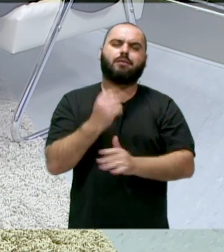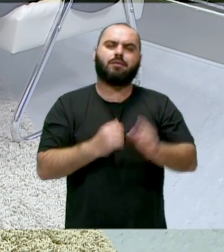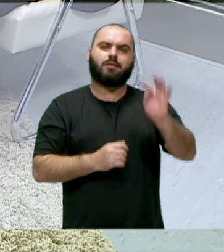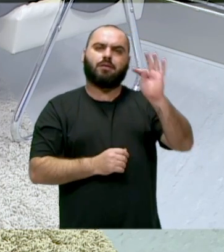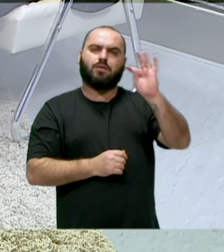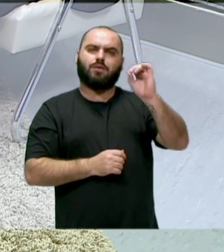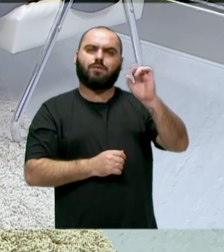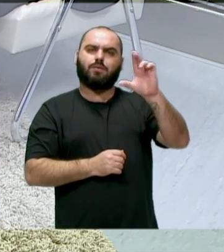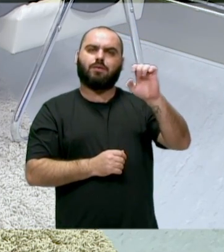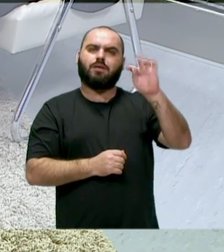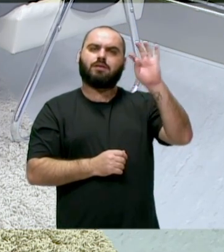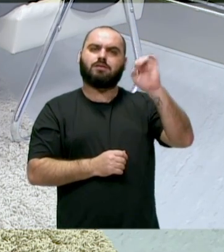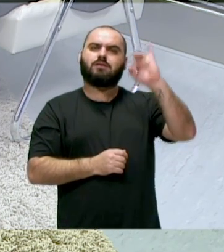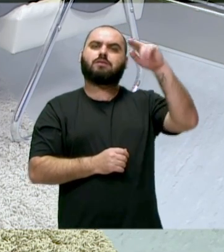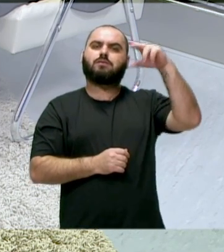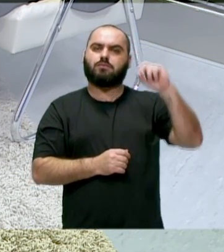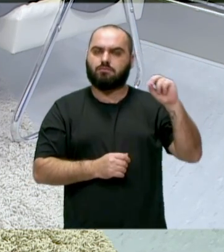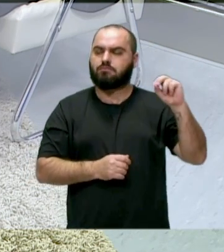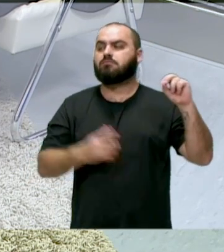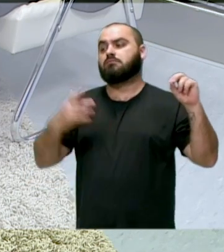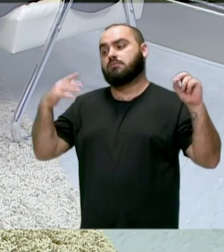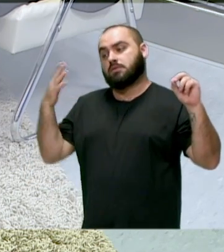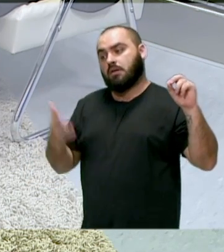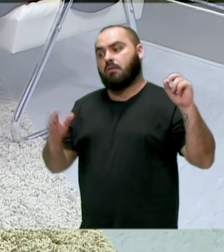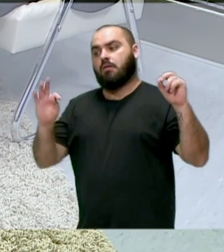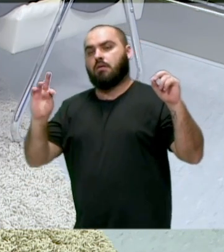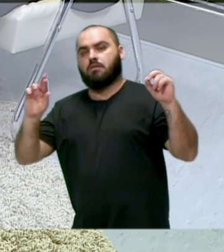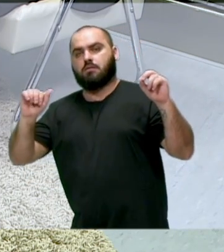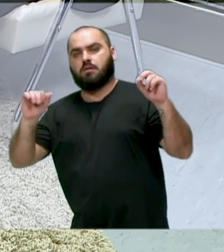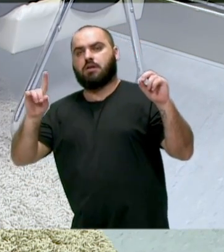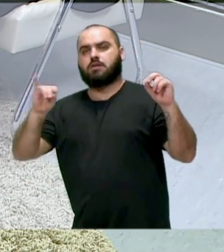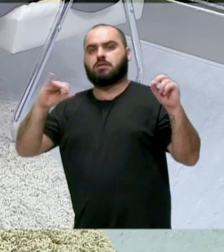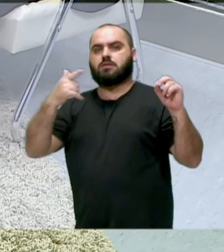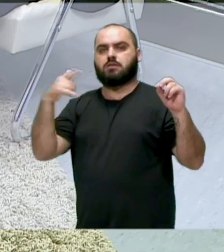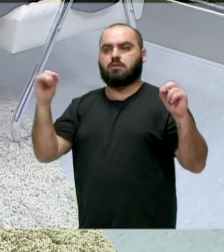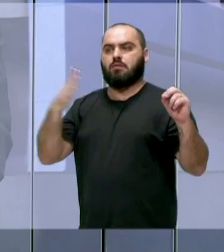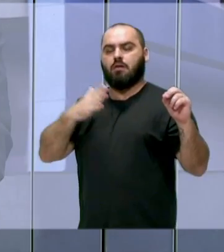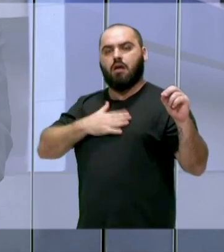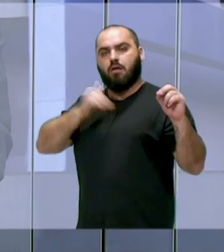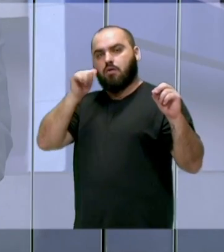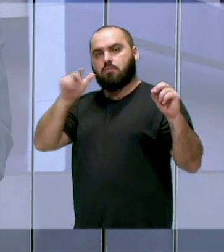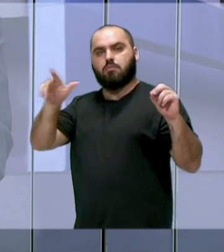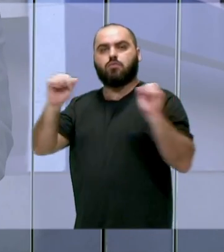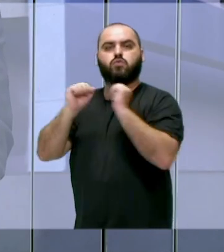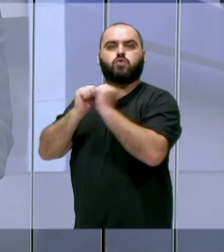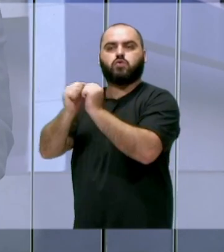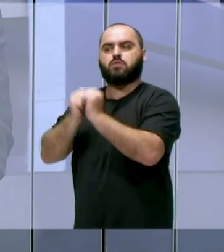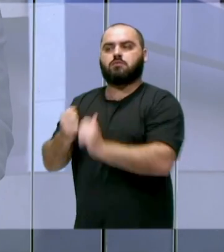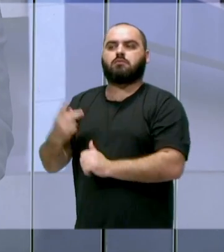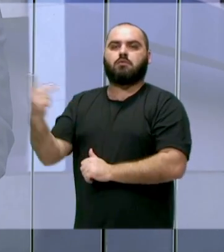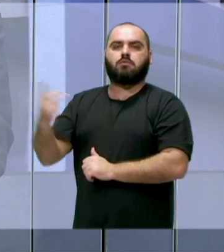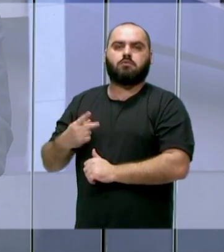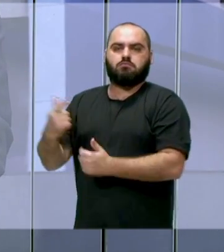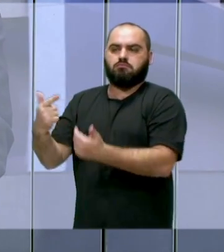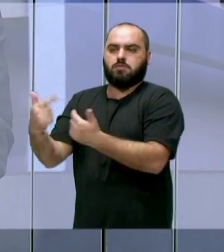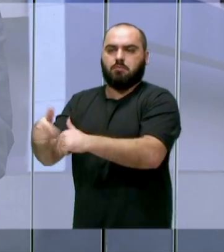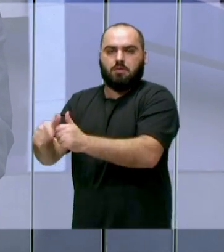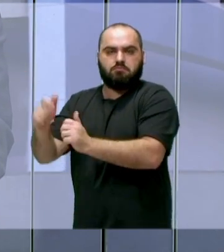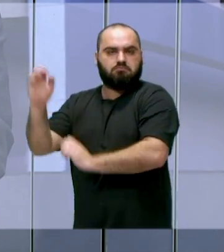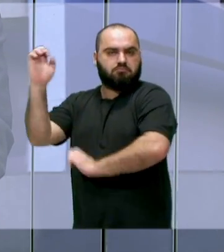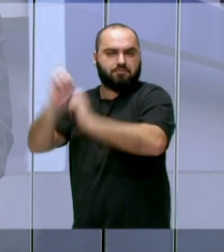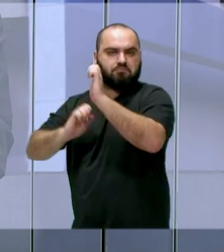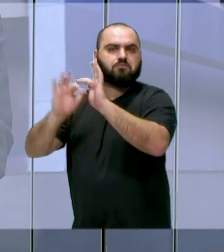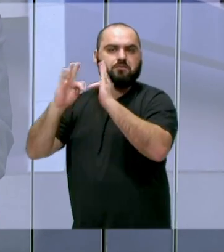tradição. Eu e minha irmã, Ariela, a gente está dando continuidade aí à empresa, ao legado da família e ao mesmo tempo